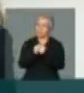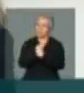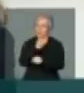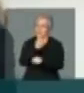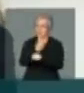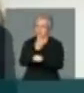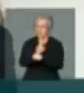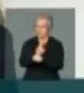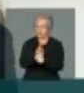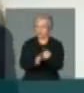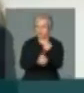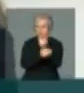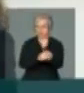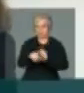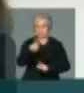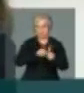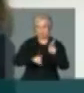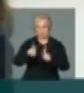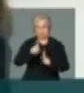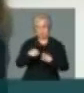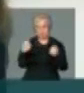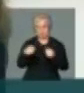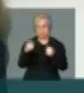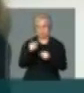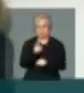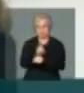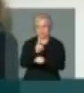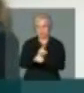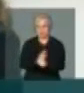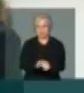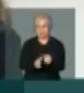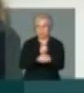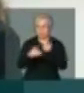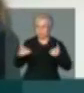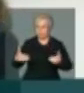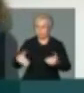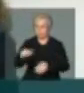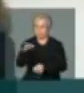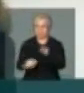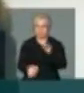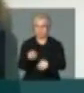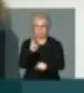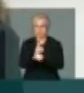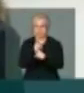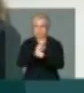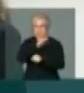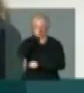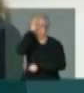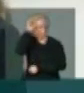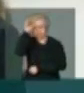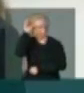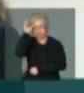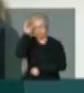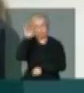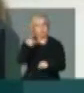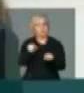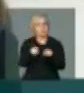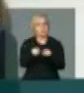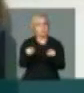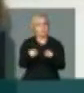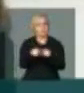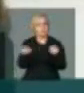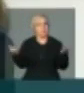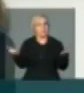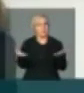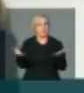de segurança pública, precisamos da proteção do Ministério da Justiça no que se refere à defesa do consumidor e hoje